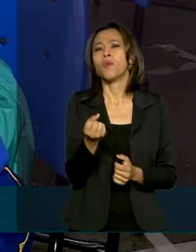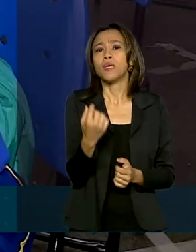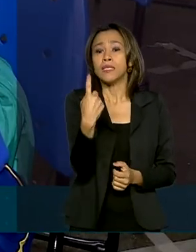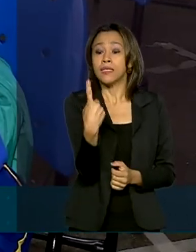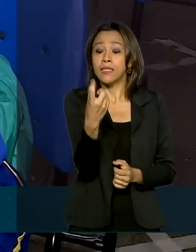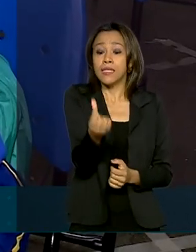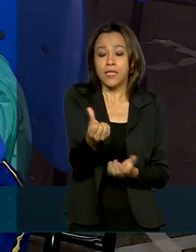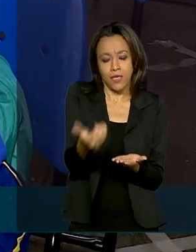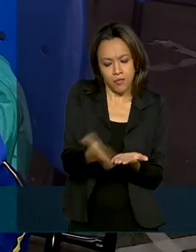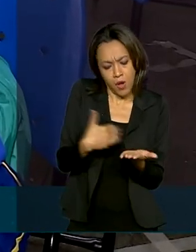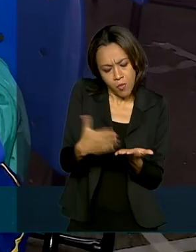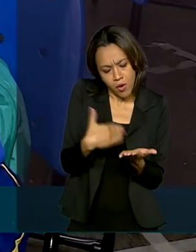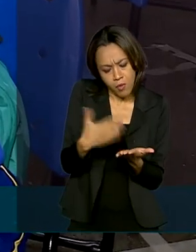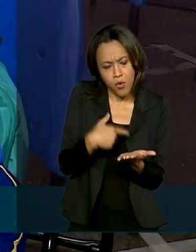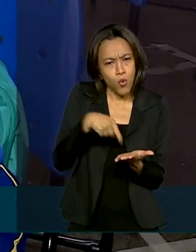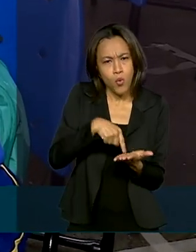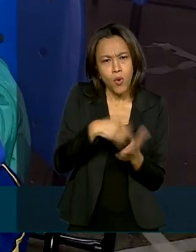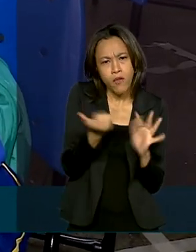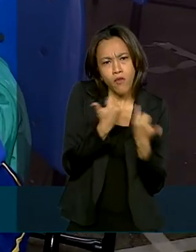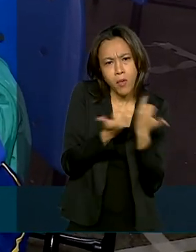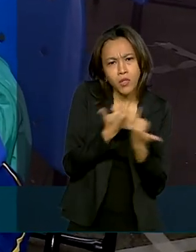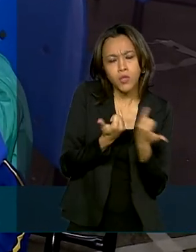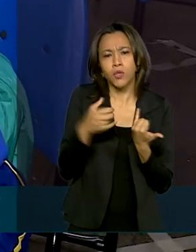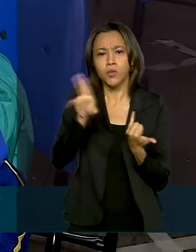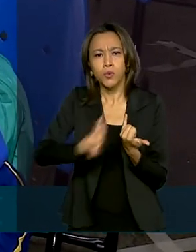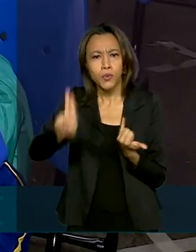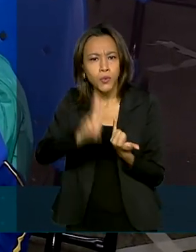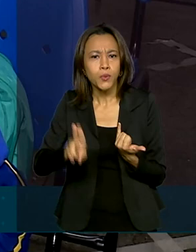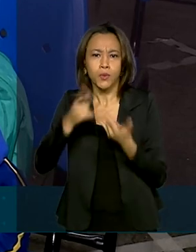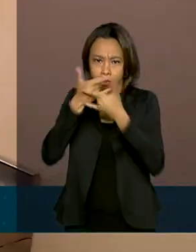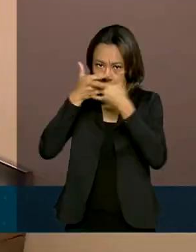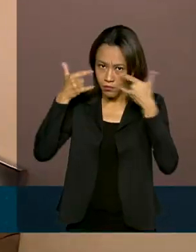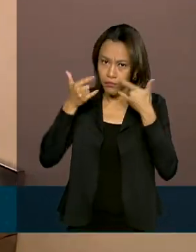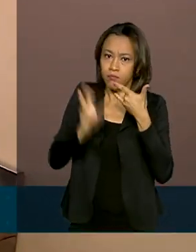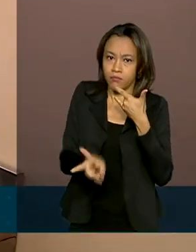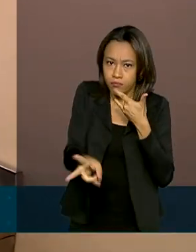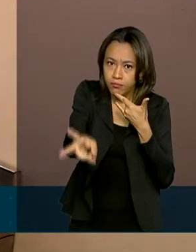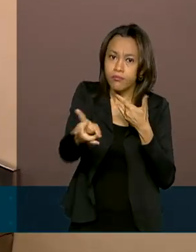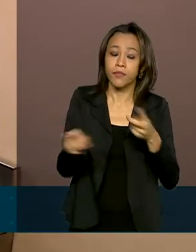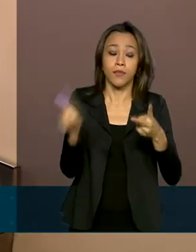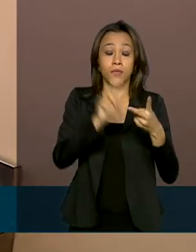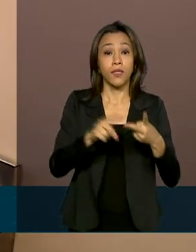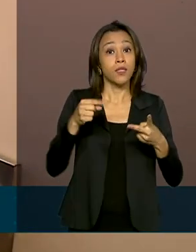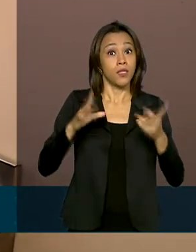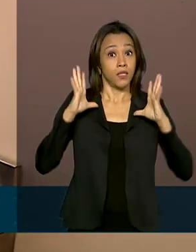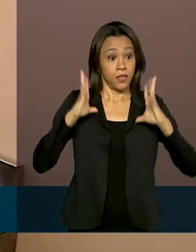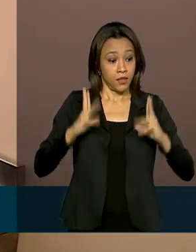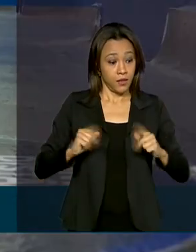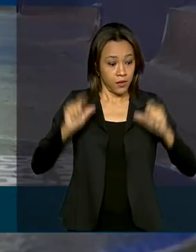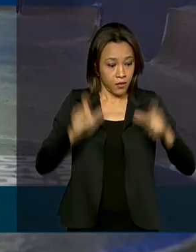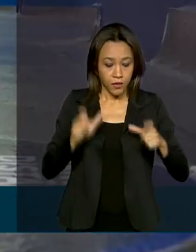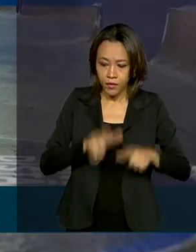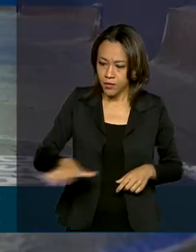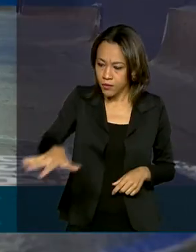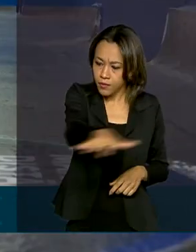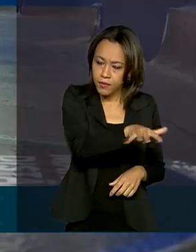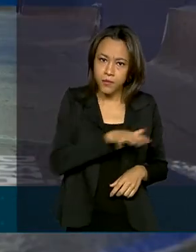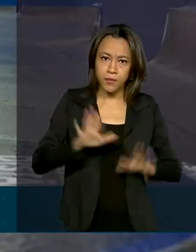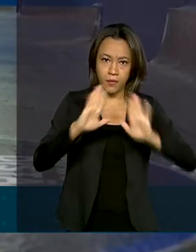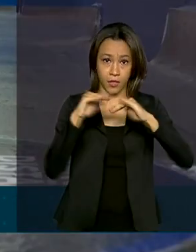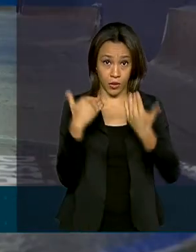páginas com informações sobre a importância do uso constante de máscaras e da higienização de todo o ambiente escolar.